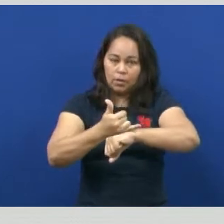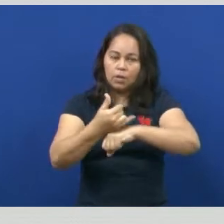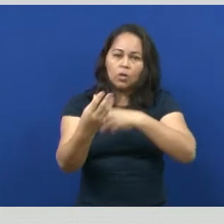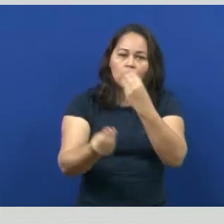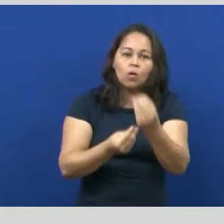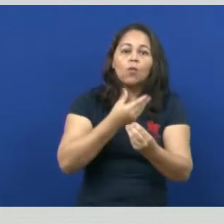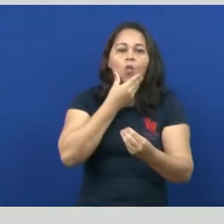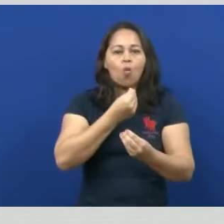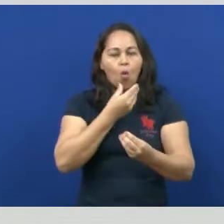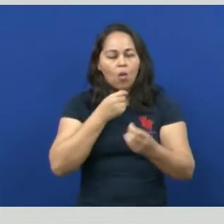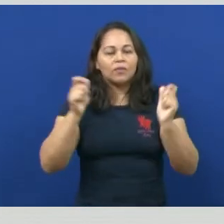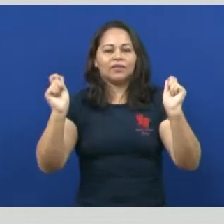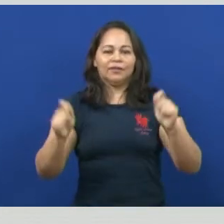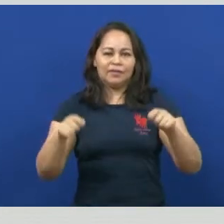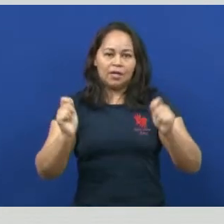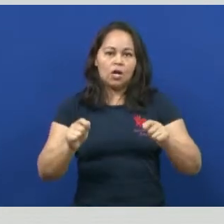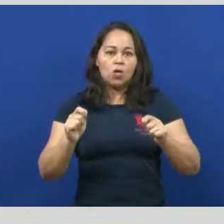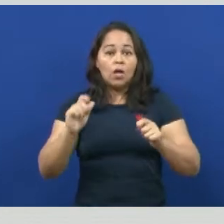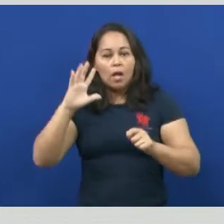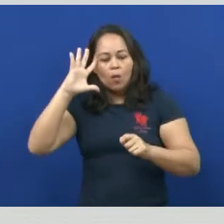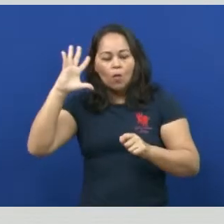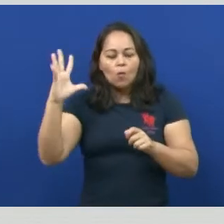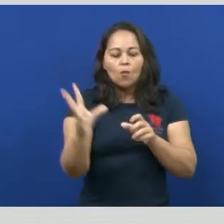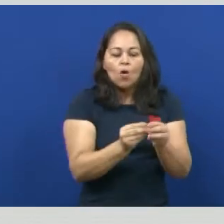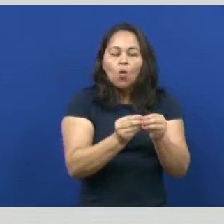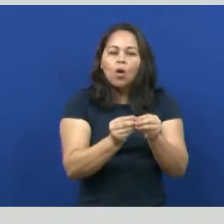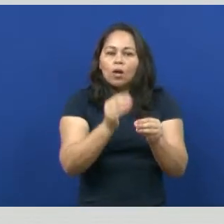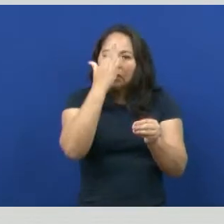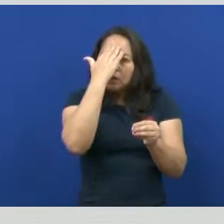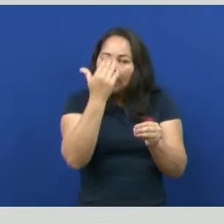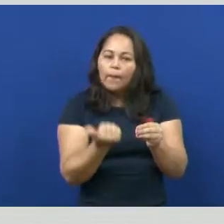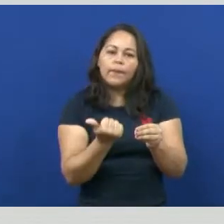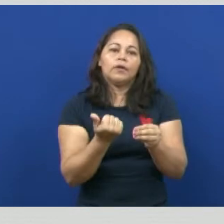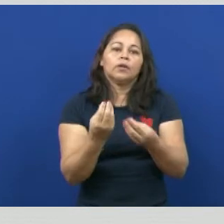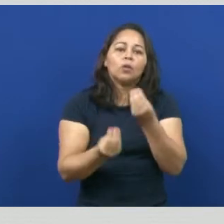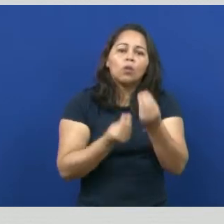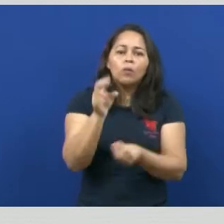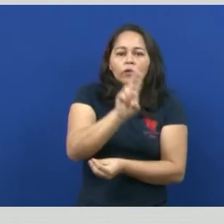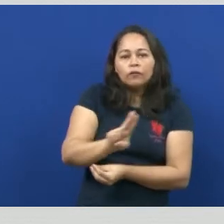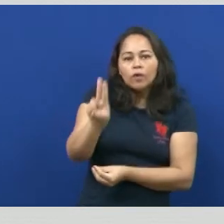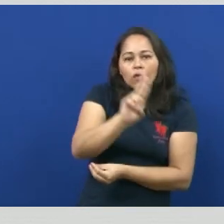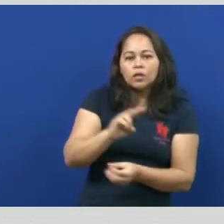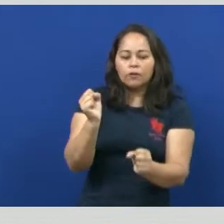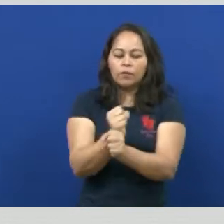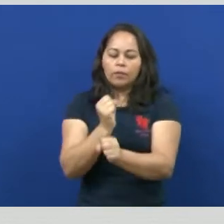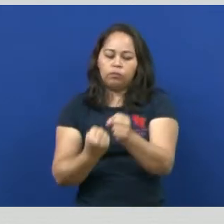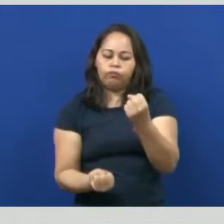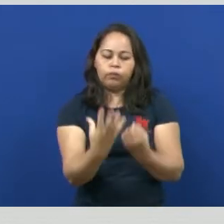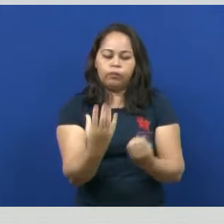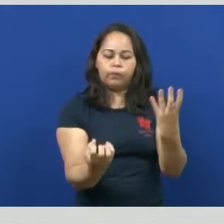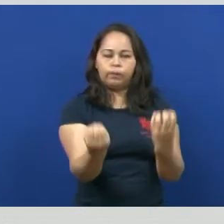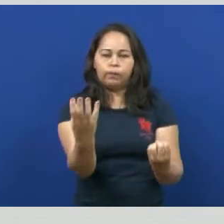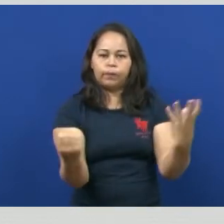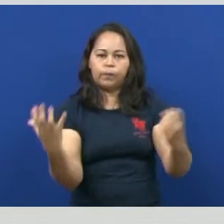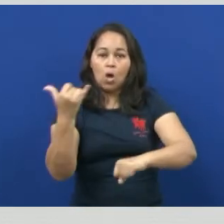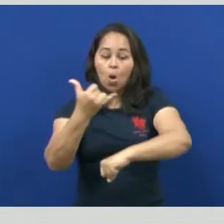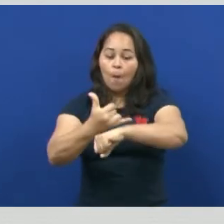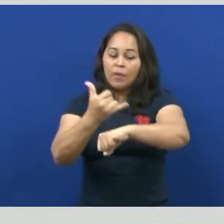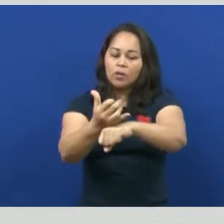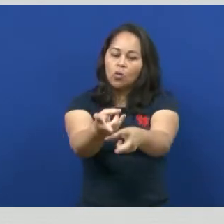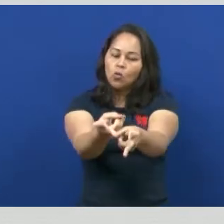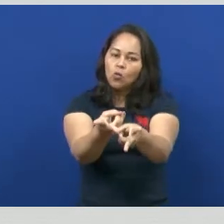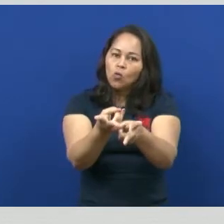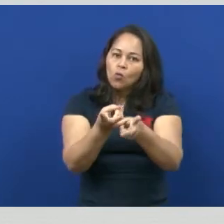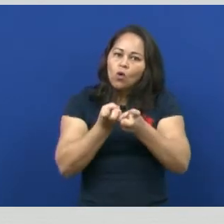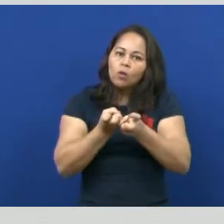dominar as técnicas de fundição, né? Esse período, ele é caracterizado pela fabricação dos primeiros instrumentos de metais. O homem, então, ele